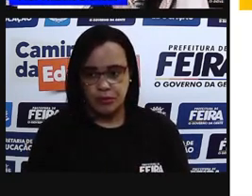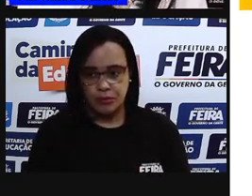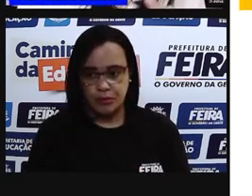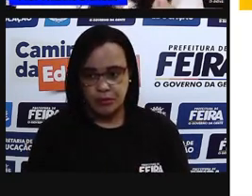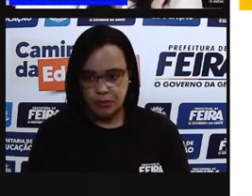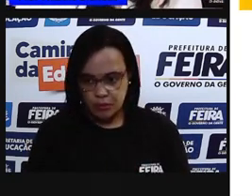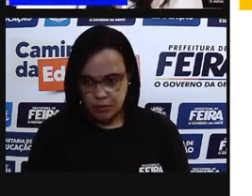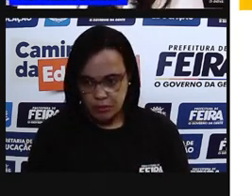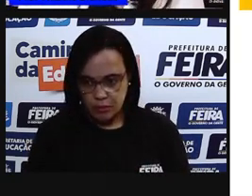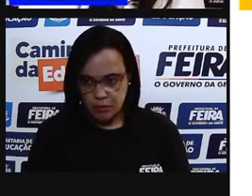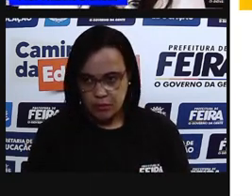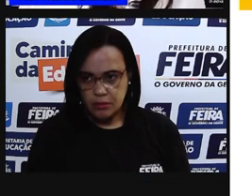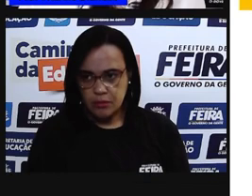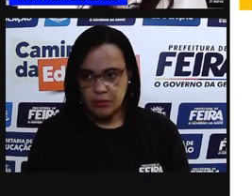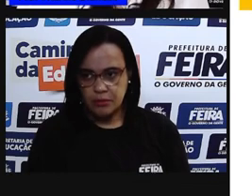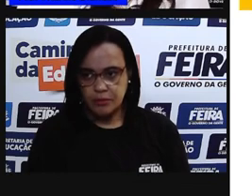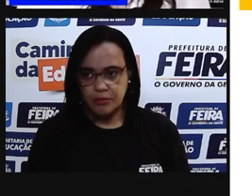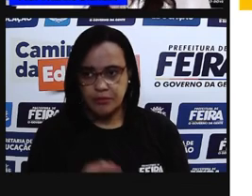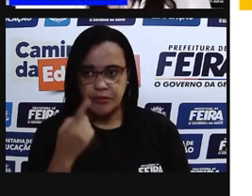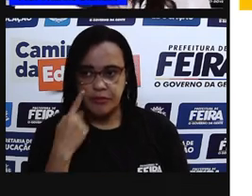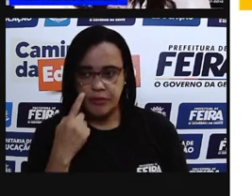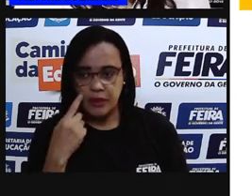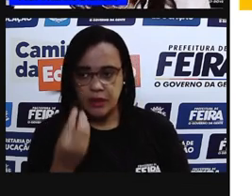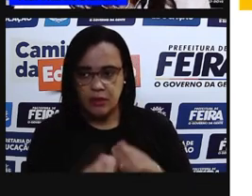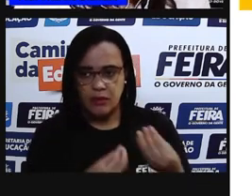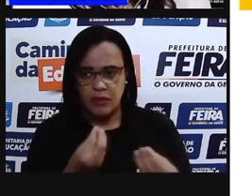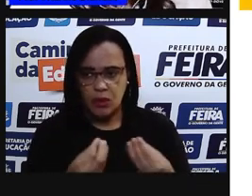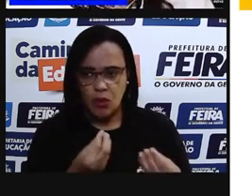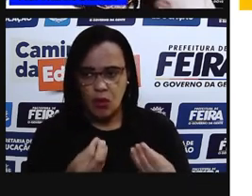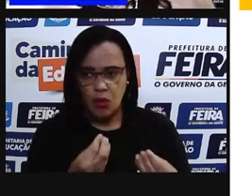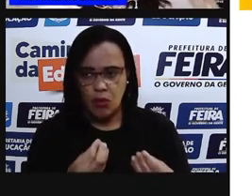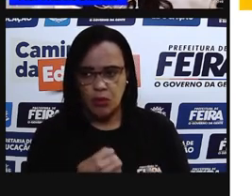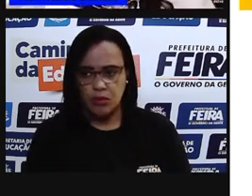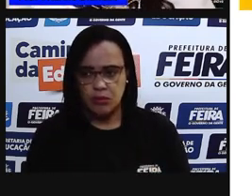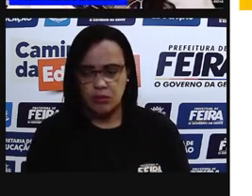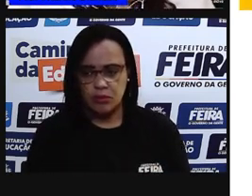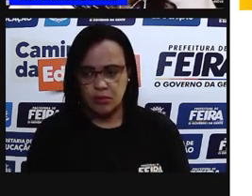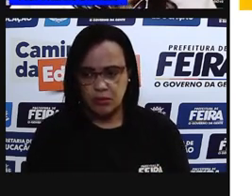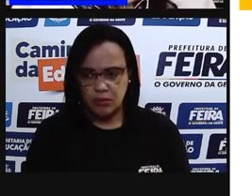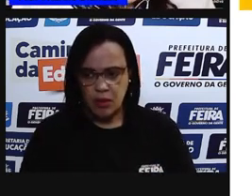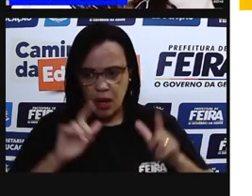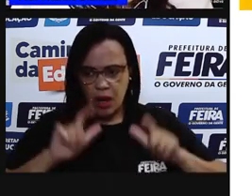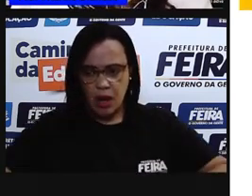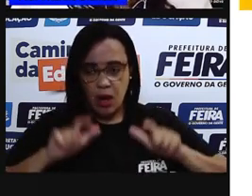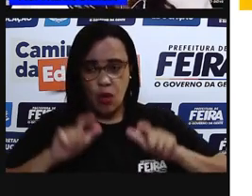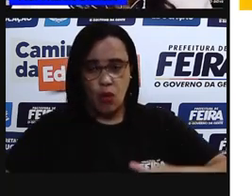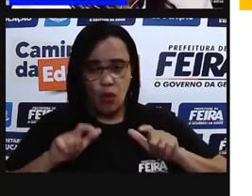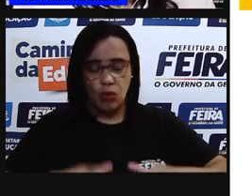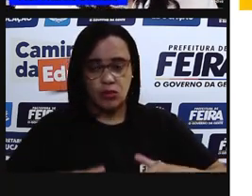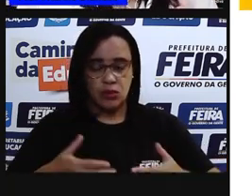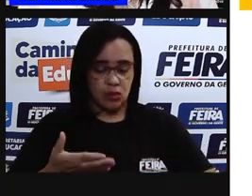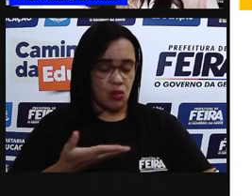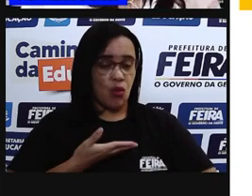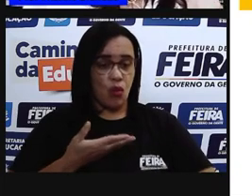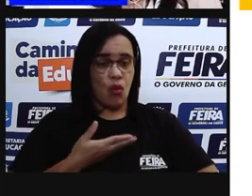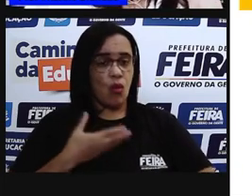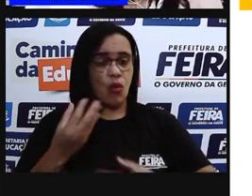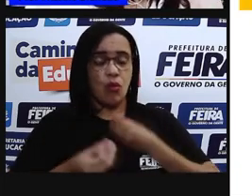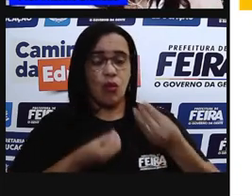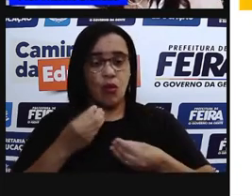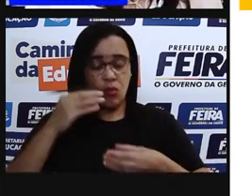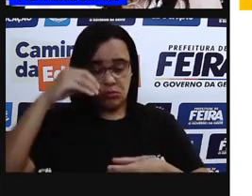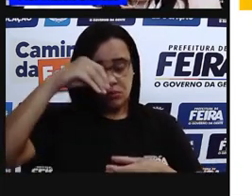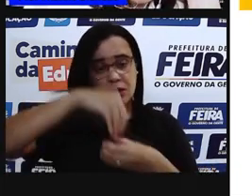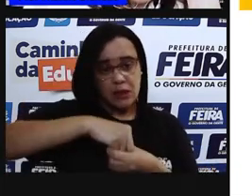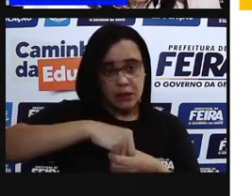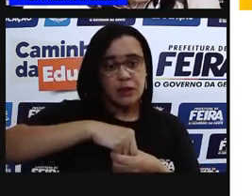material genético. E esse material genético vai estar em que parte do nosso corpo mesmo? Vai estar onde? Dentro da nossa